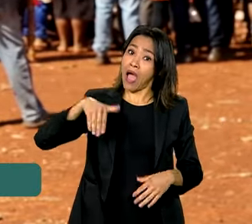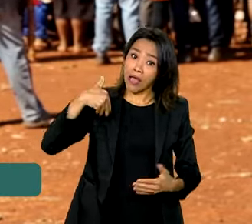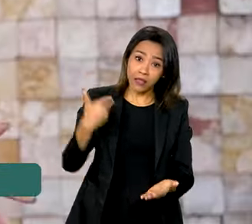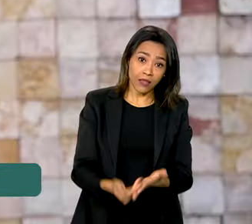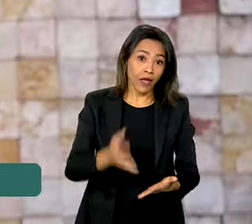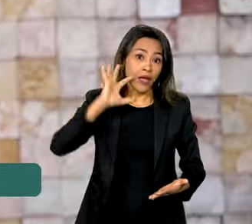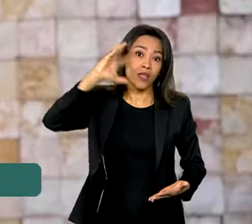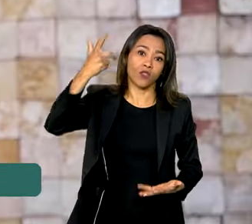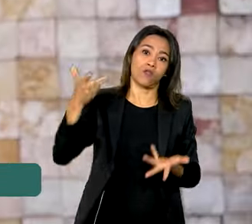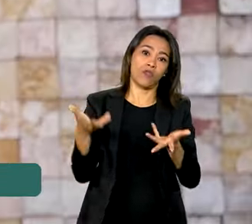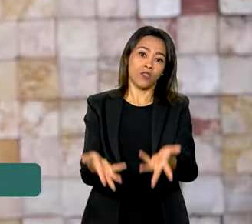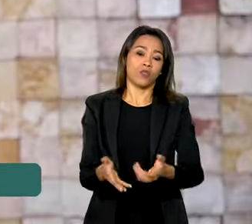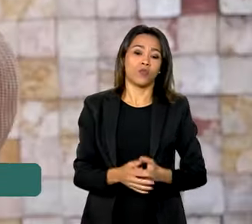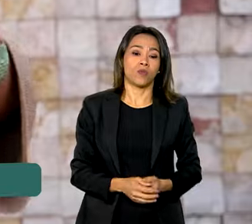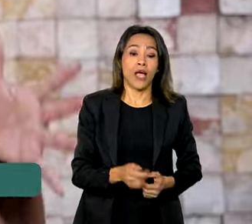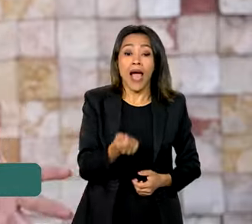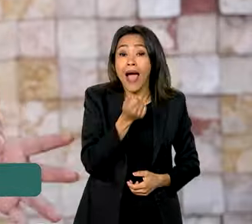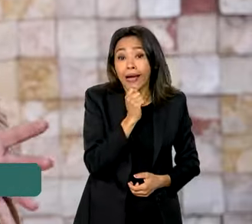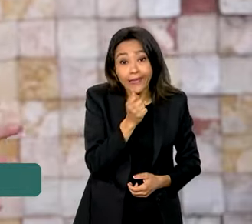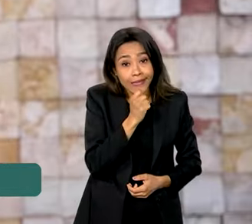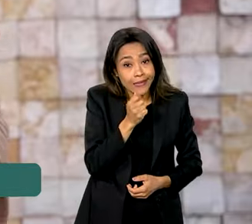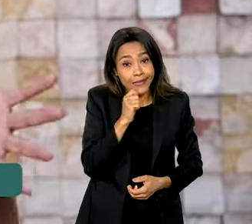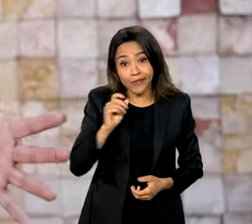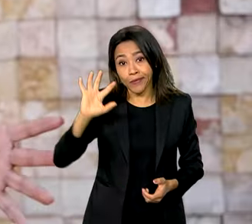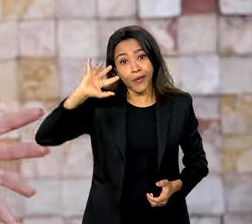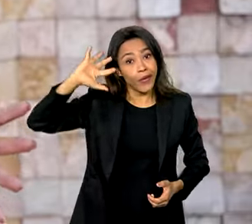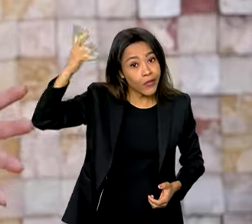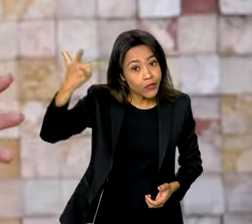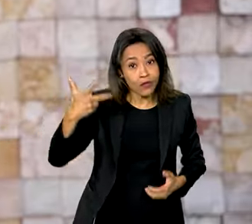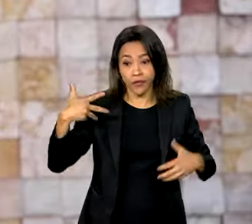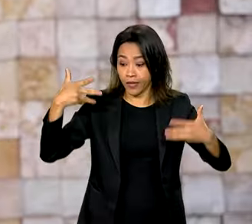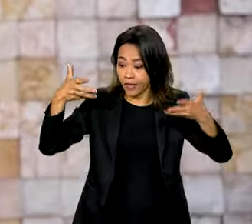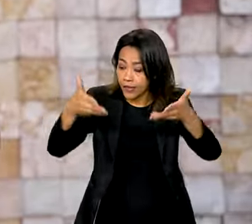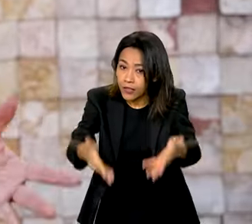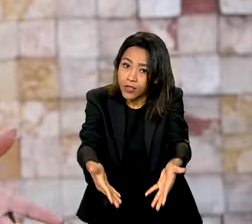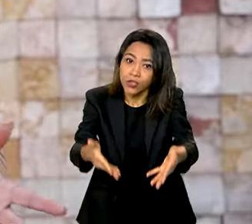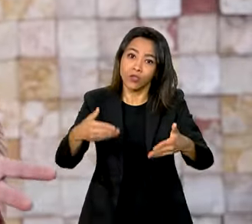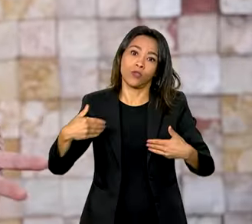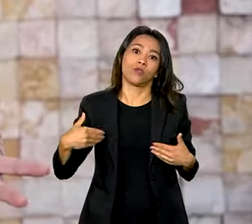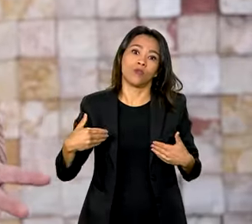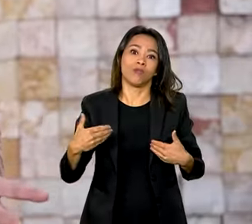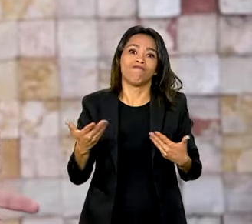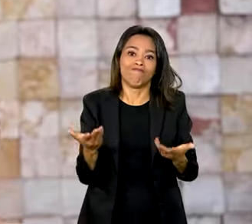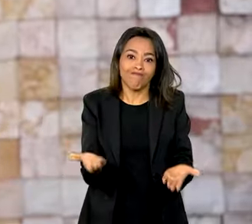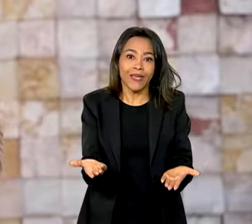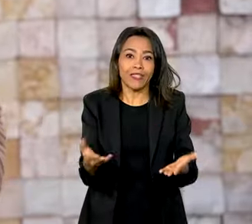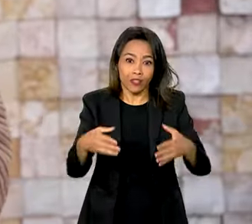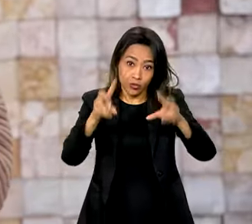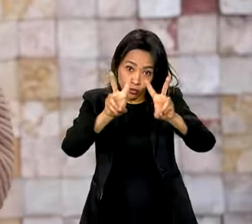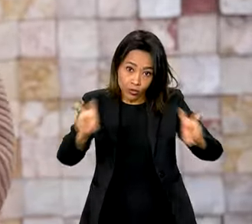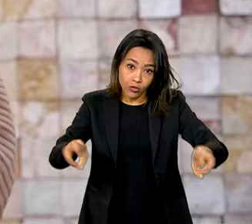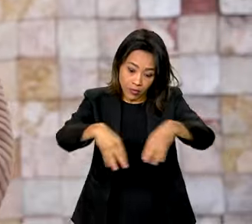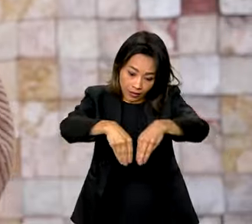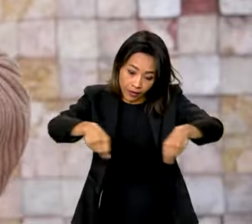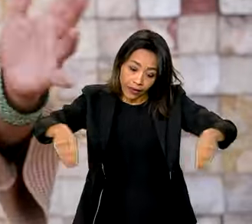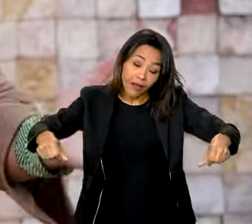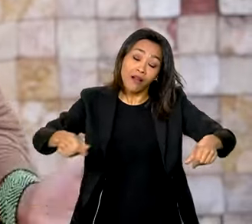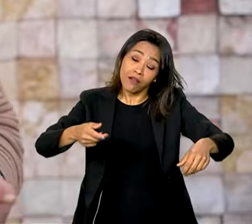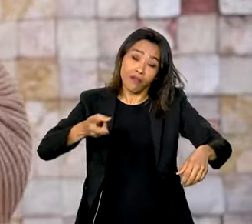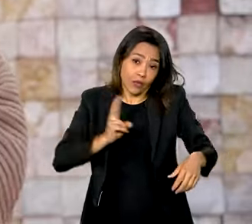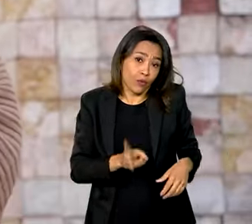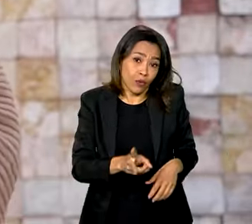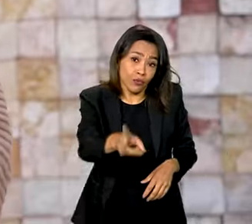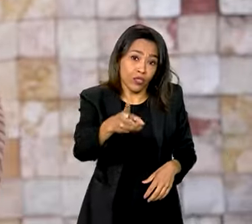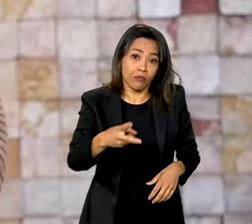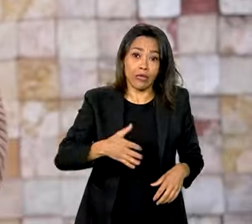resolva. Enquanto não houver um resultado conclusivo desses processos, essa insegurança vai permanecer tanto